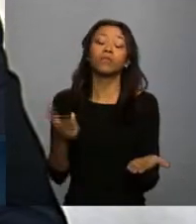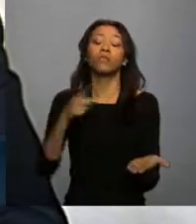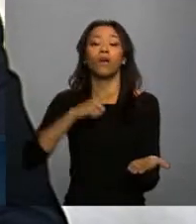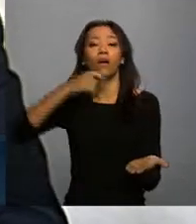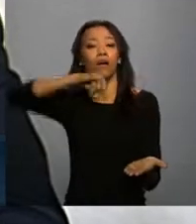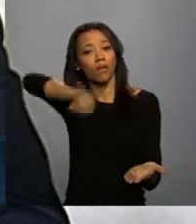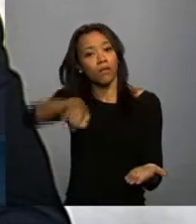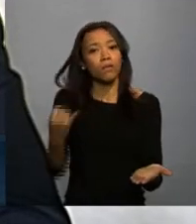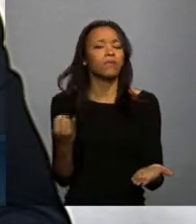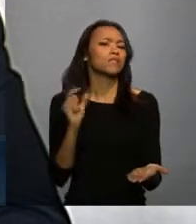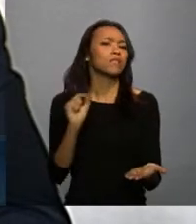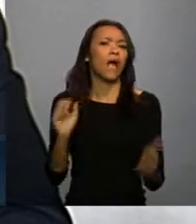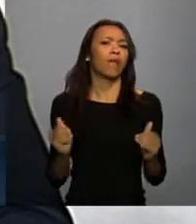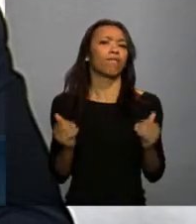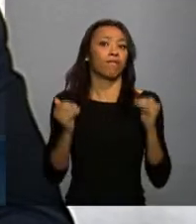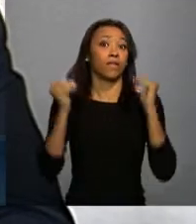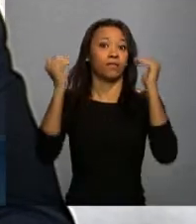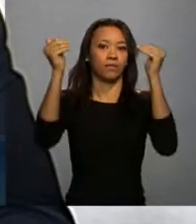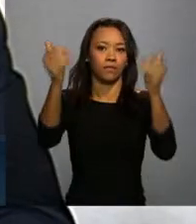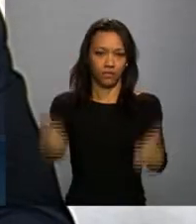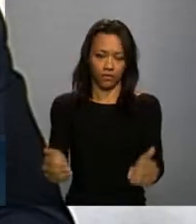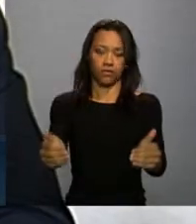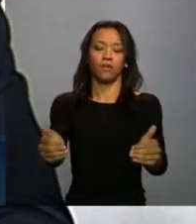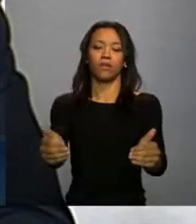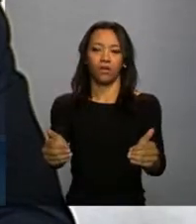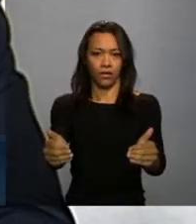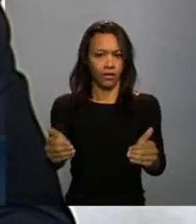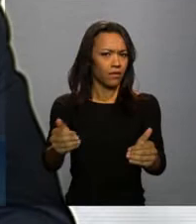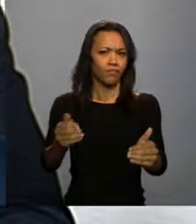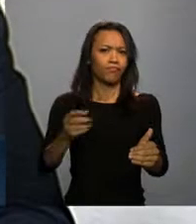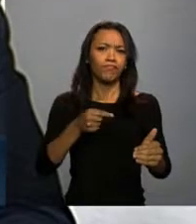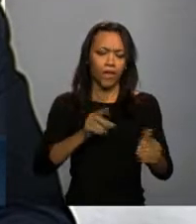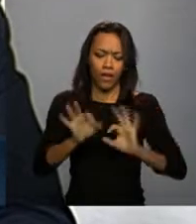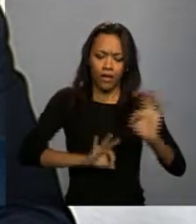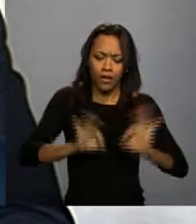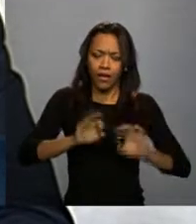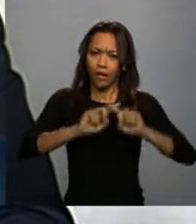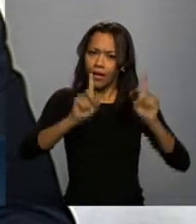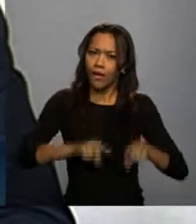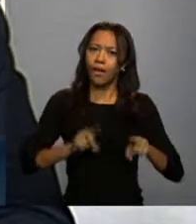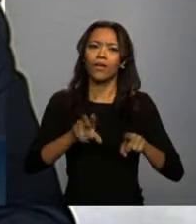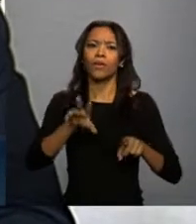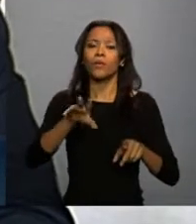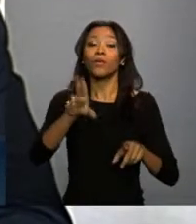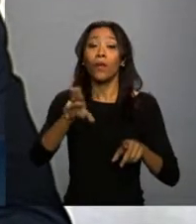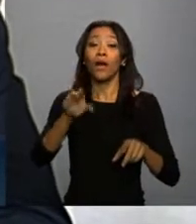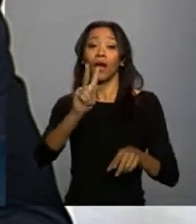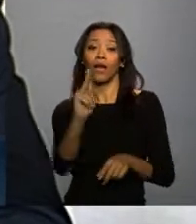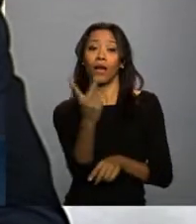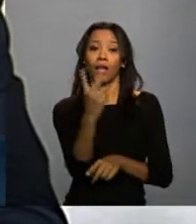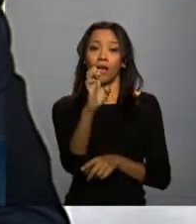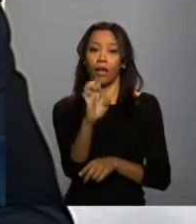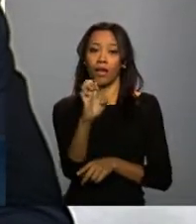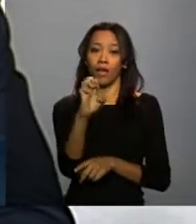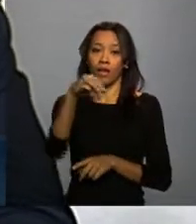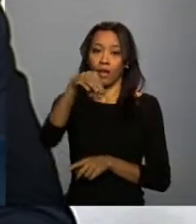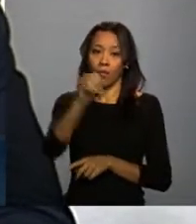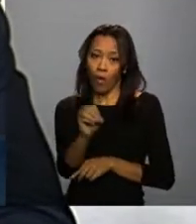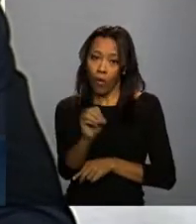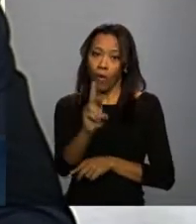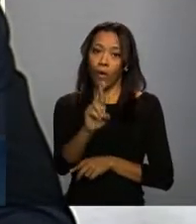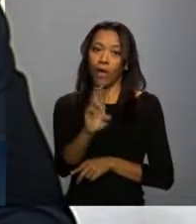de avançar bastante do ponto de vista do planejamento da nossa Emo Rede. Eu sei que esses